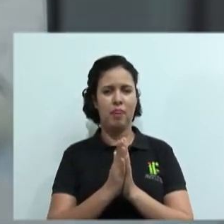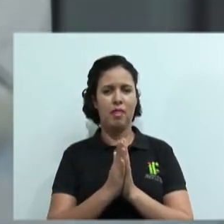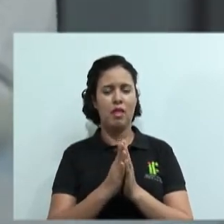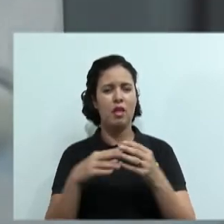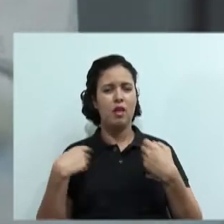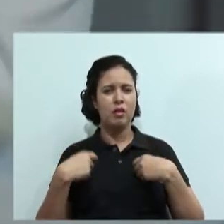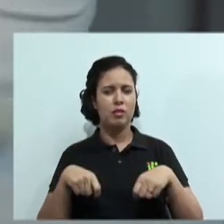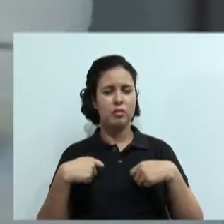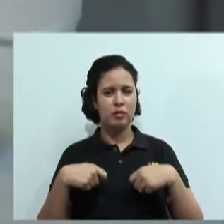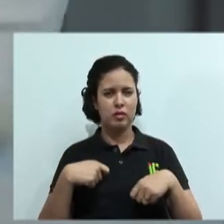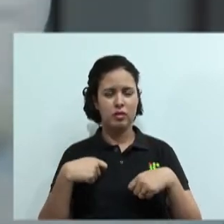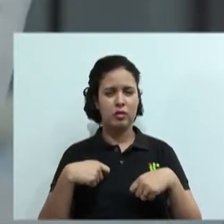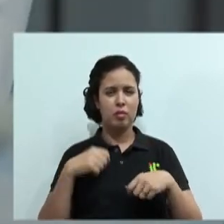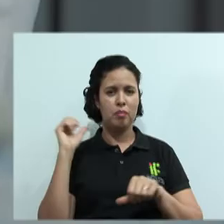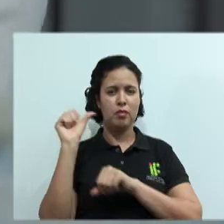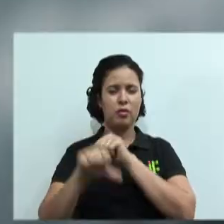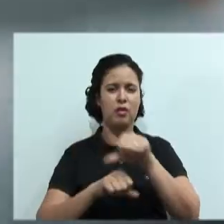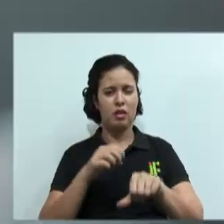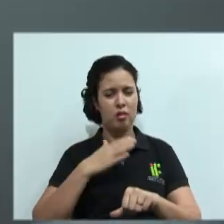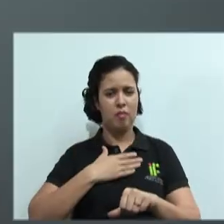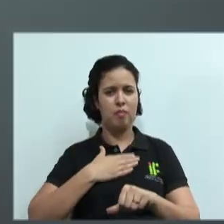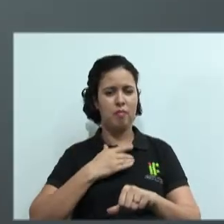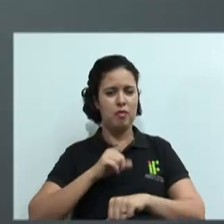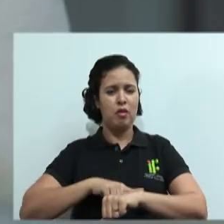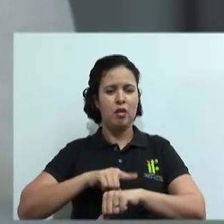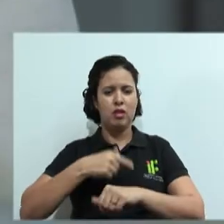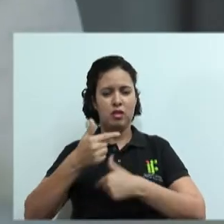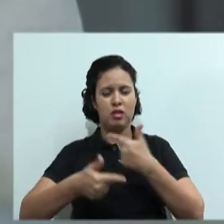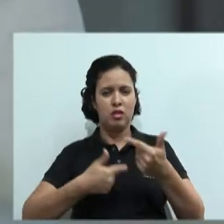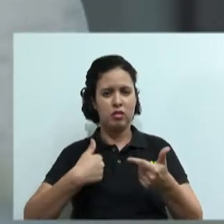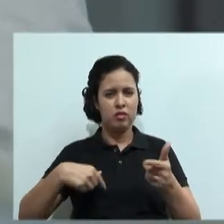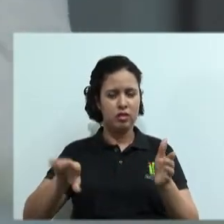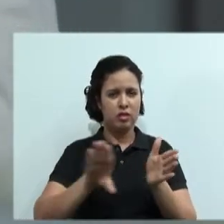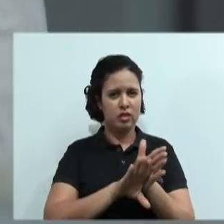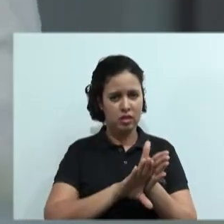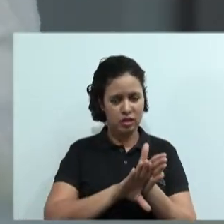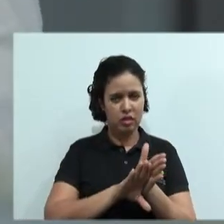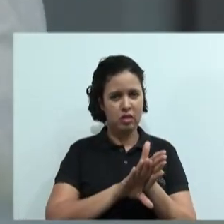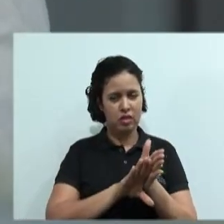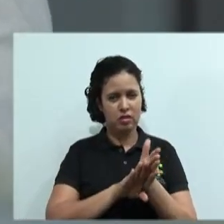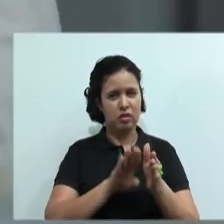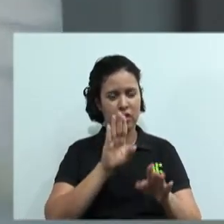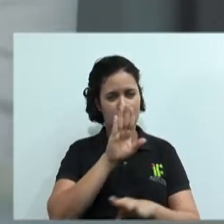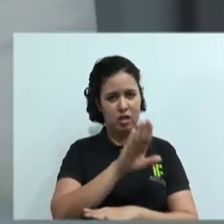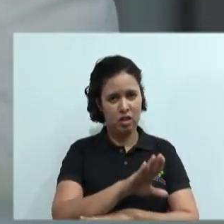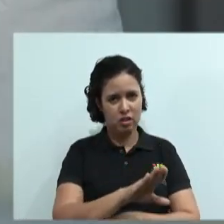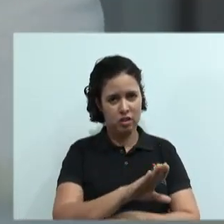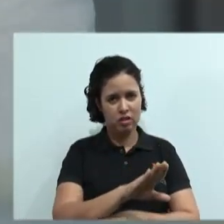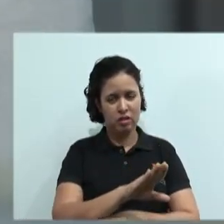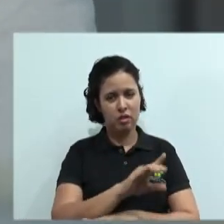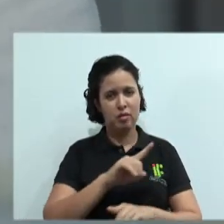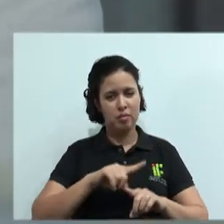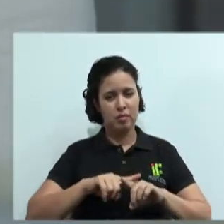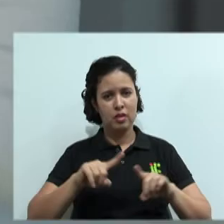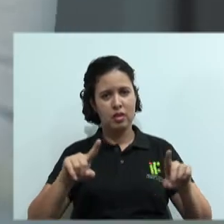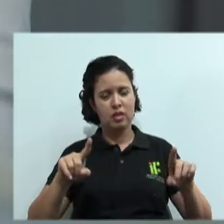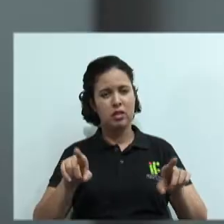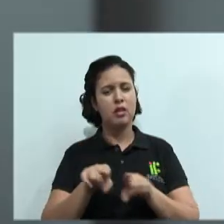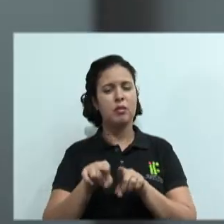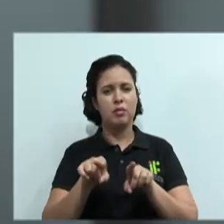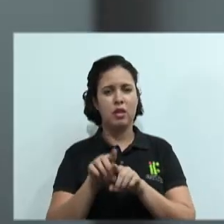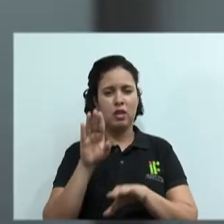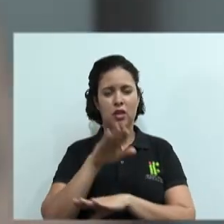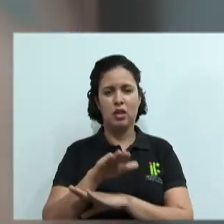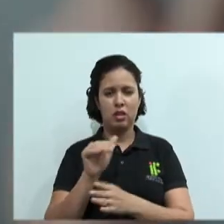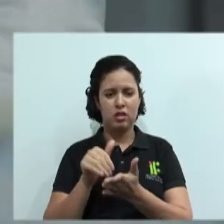Eu precisava mudar meu horário, sabe qual é? Assim, eu queria chegar mais tarde um pouco, mas aí eu saio mais tarde também, não problema